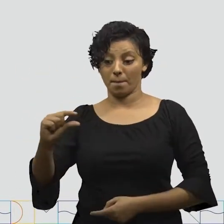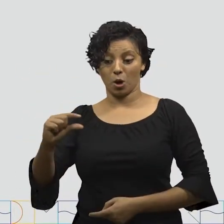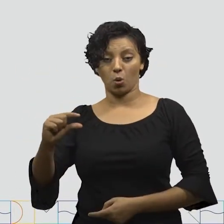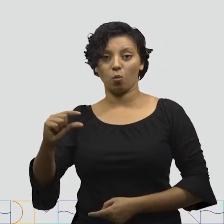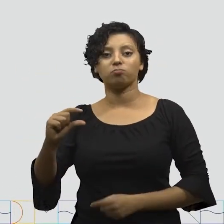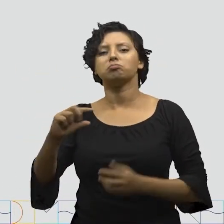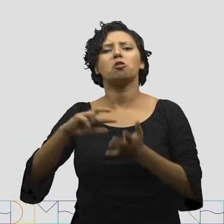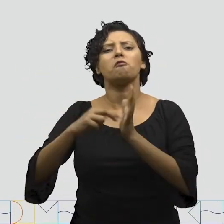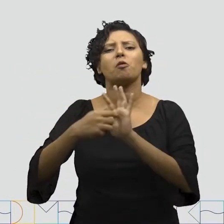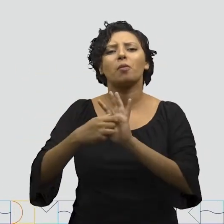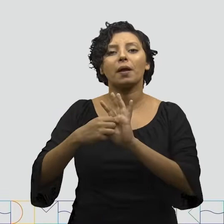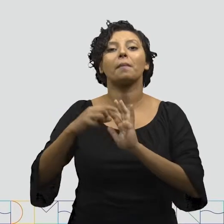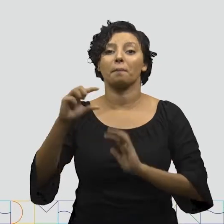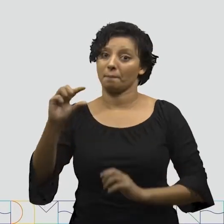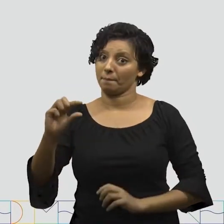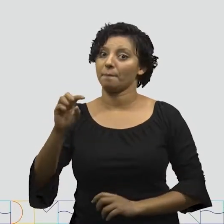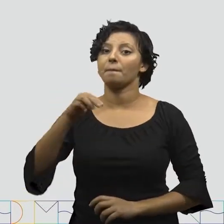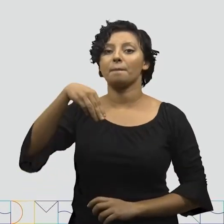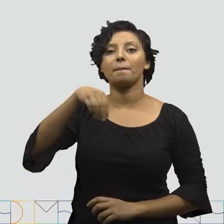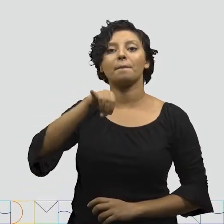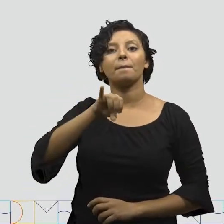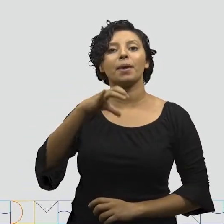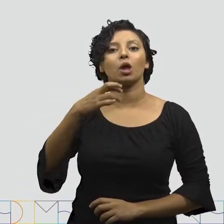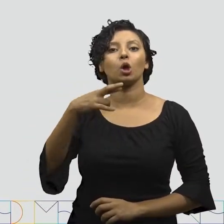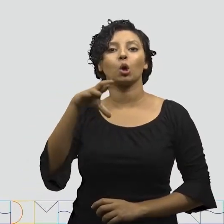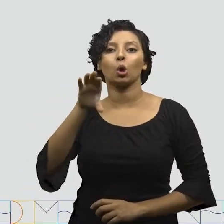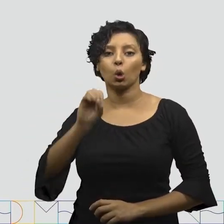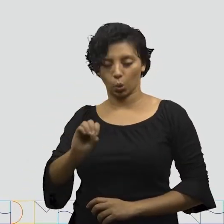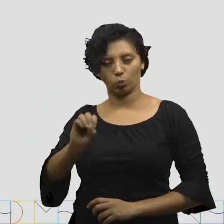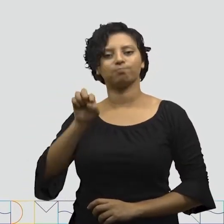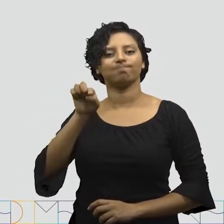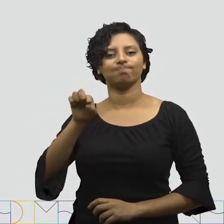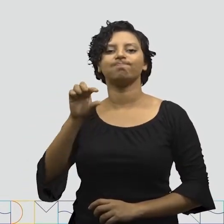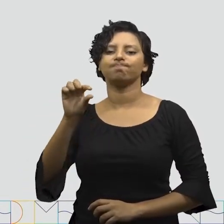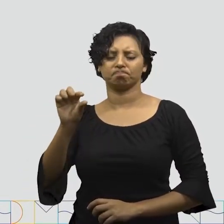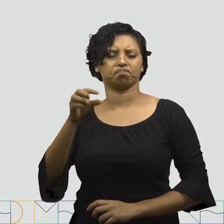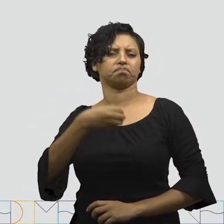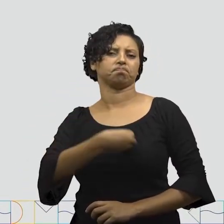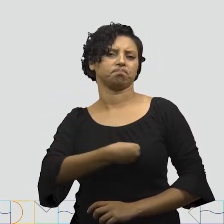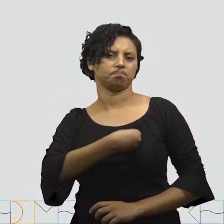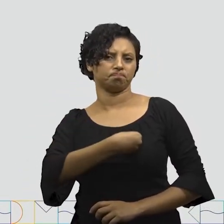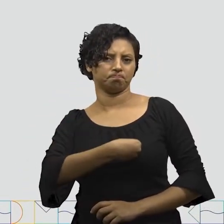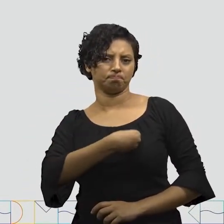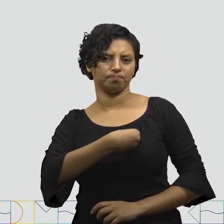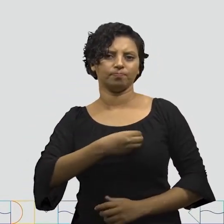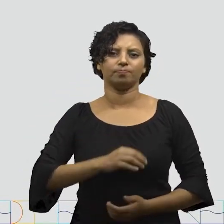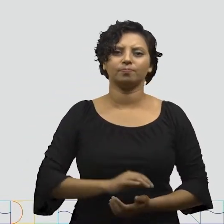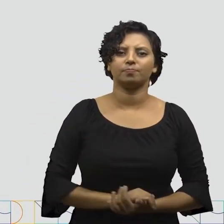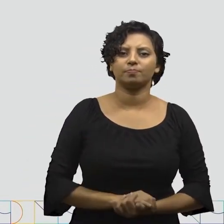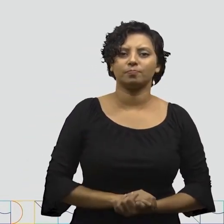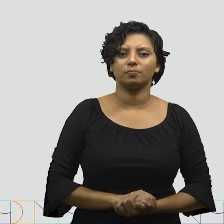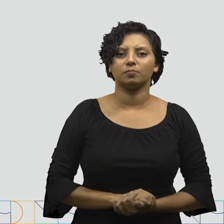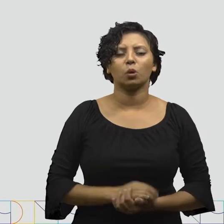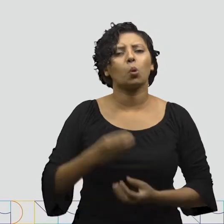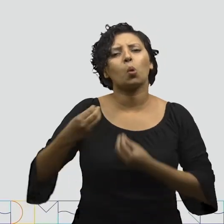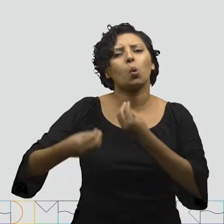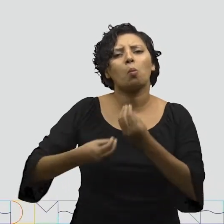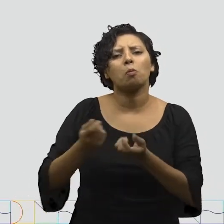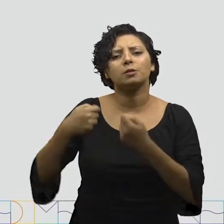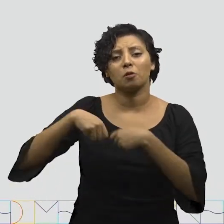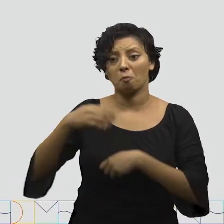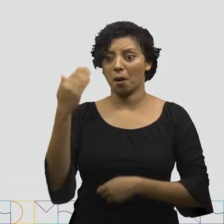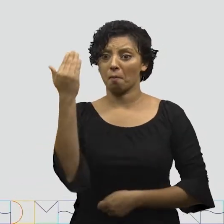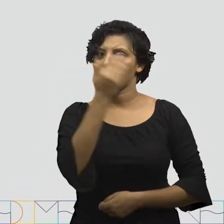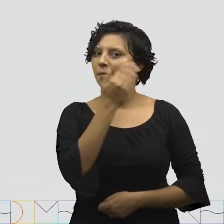significa pequeno. Logo, micro-organismos são organismos pequenos, que só podem